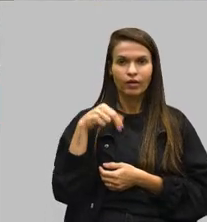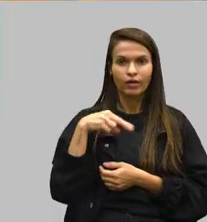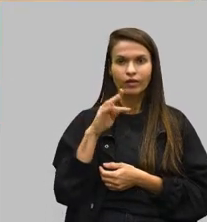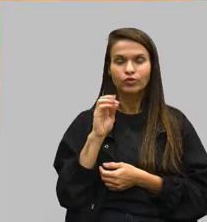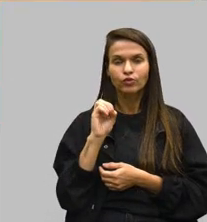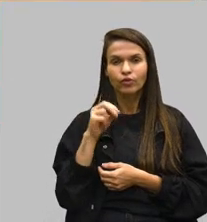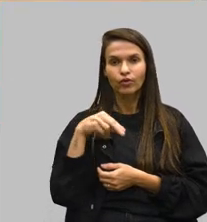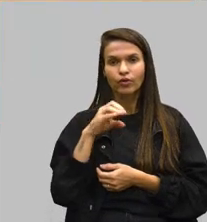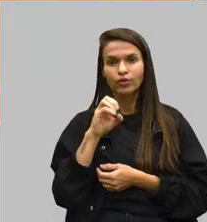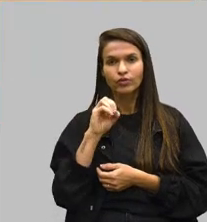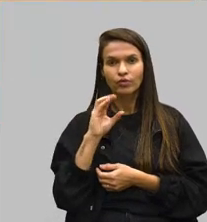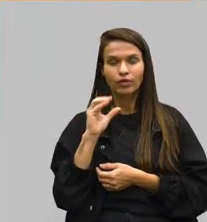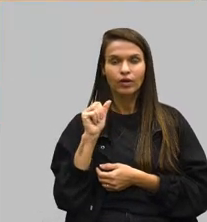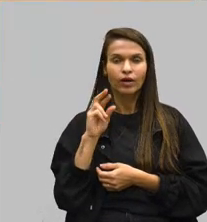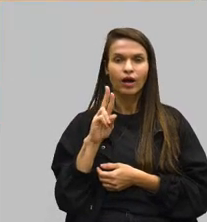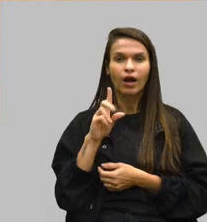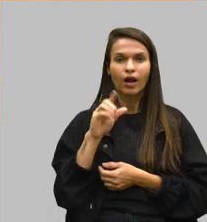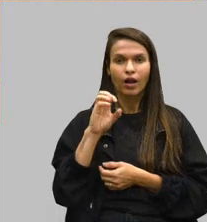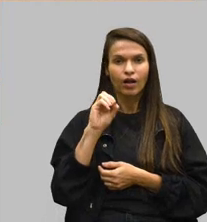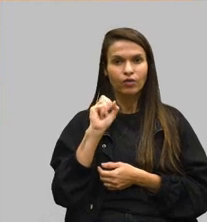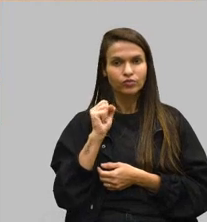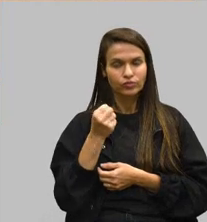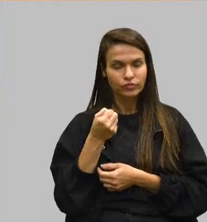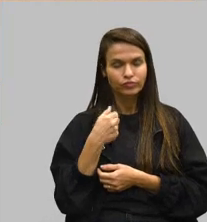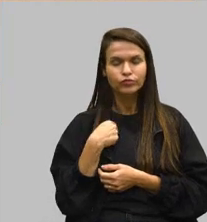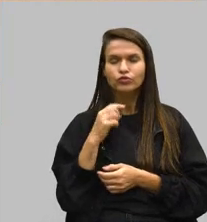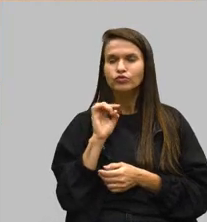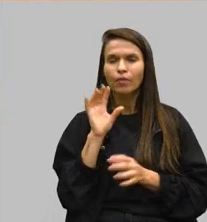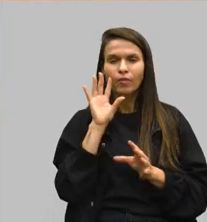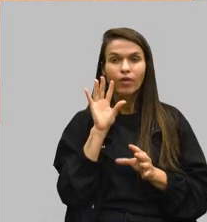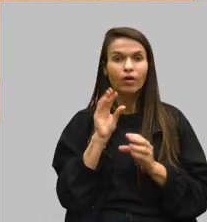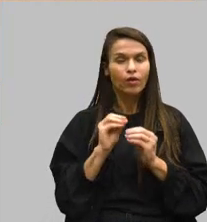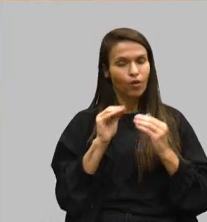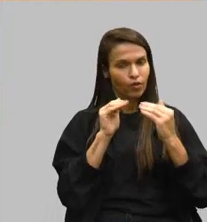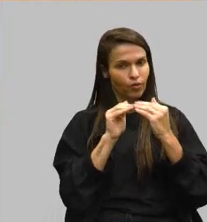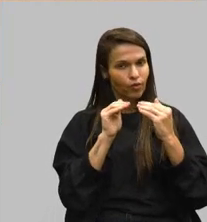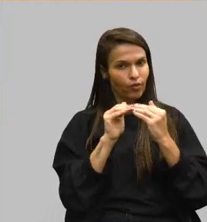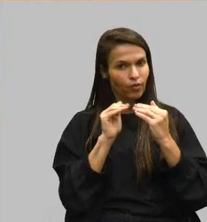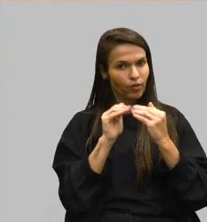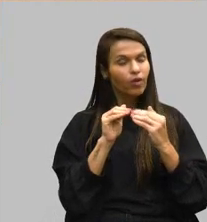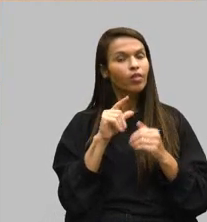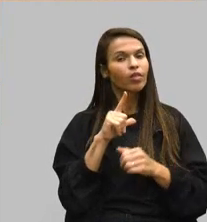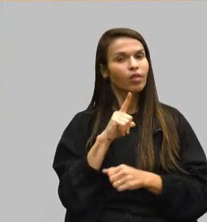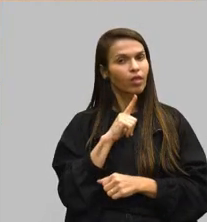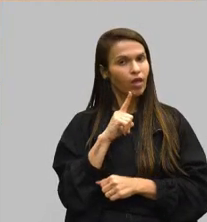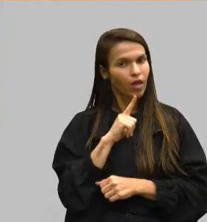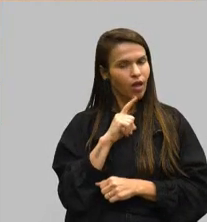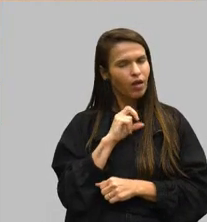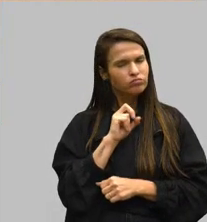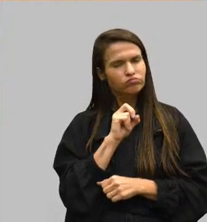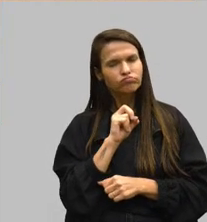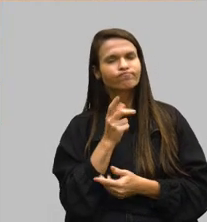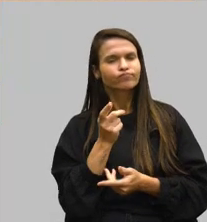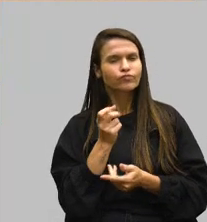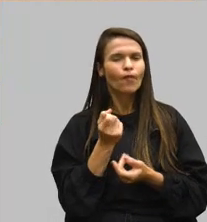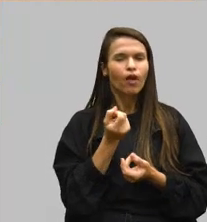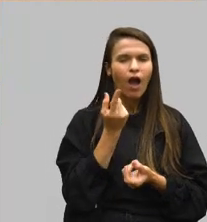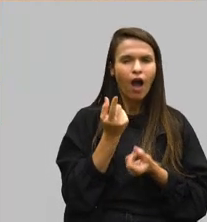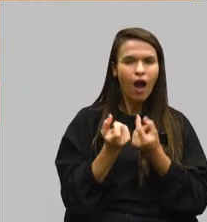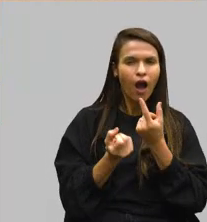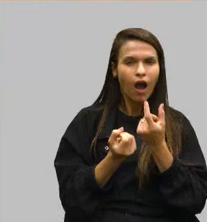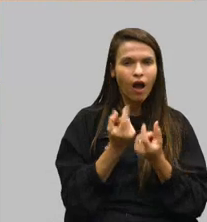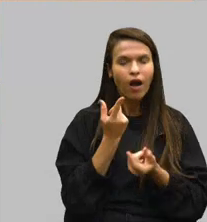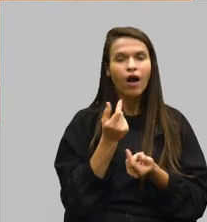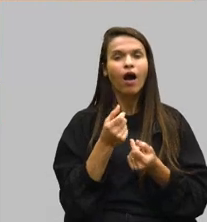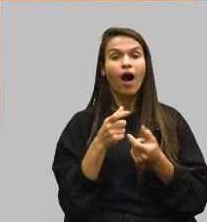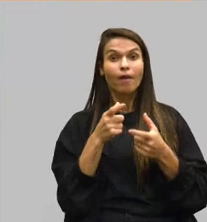finalizar essa questão, deputado Betão, eu concordo com você que ainda existe caso, mas eu falo para você que a maioria dos